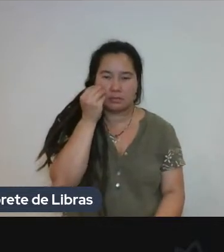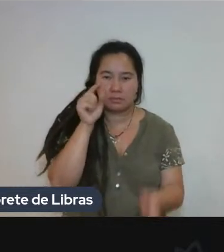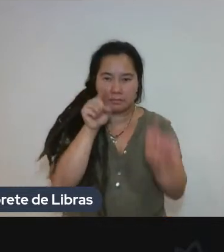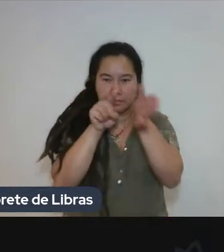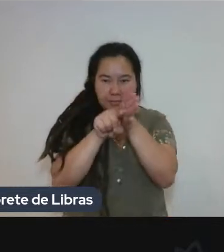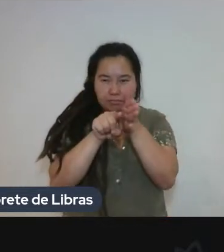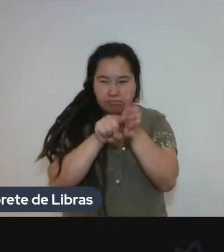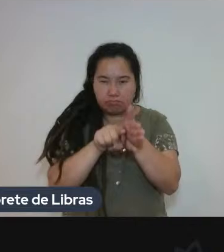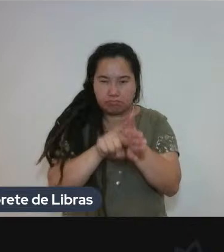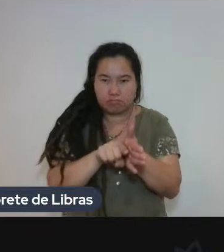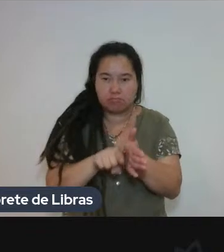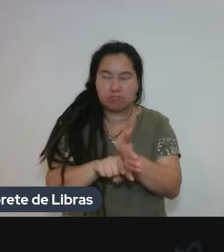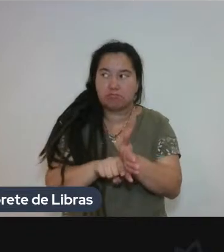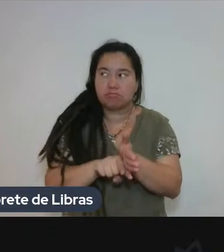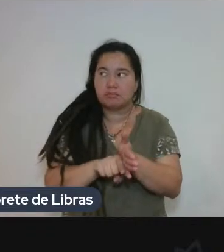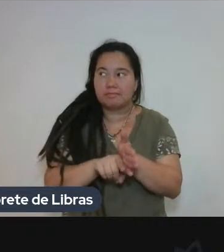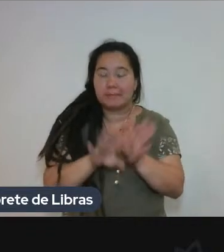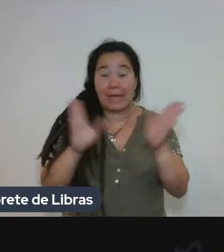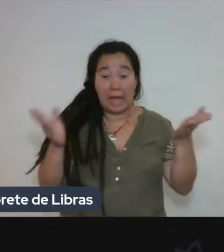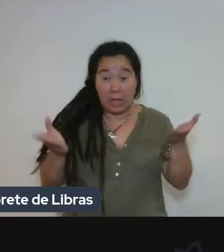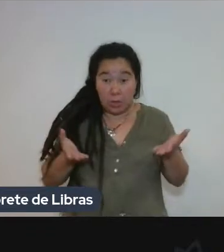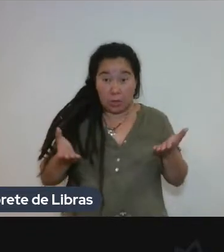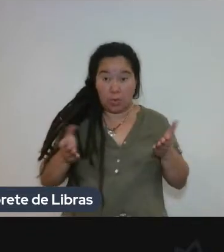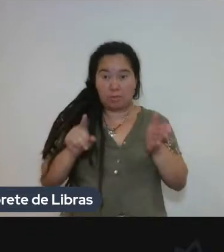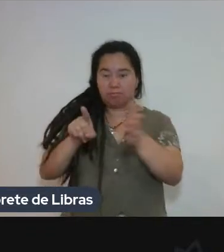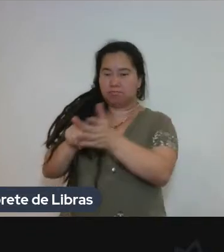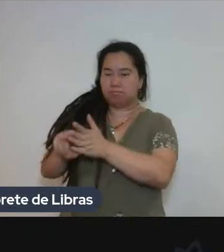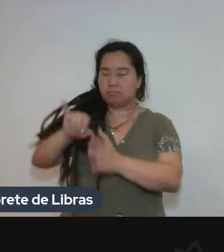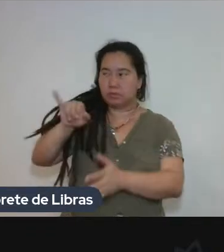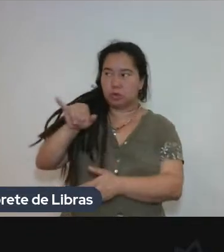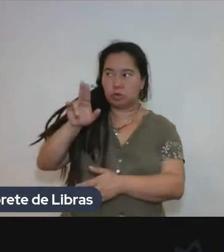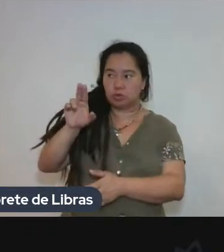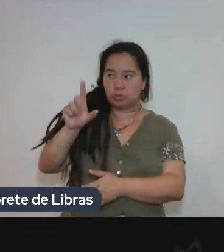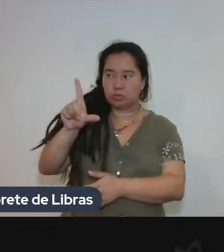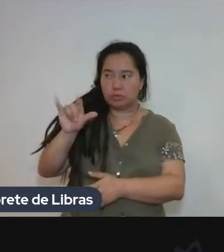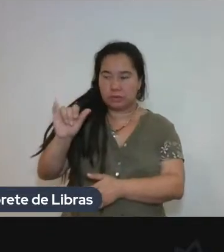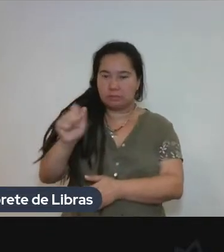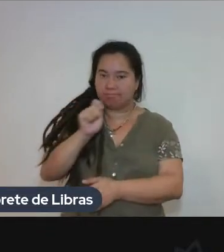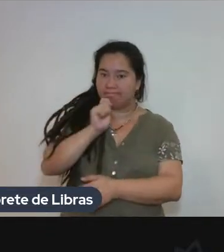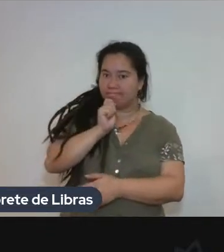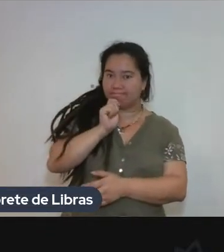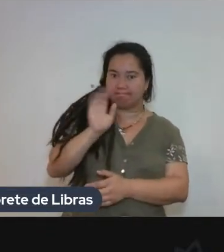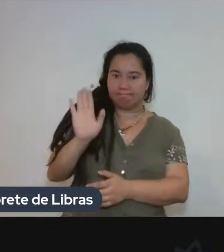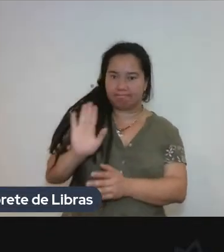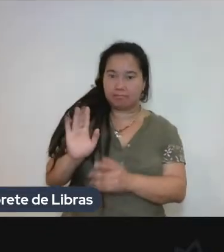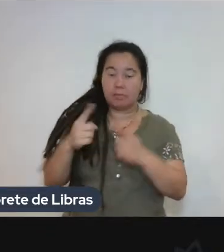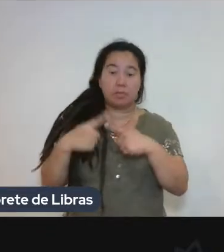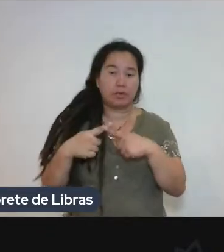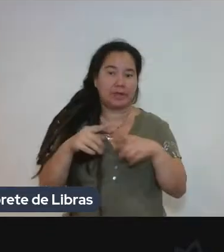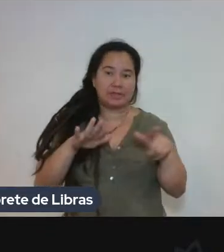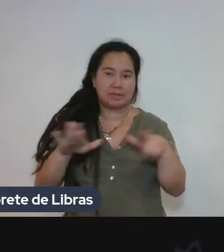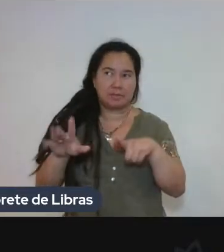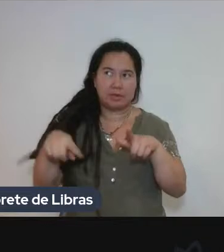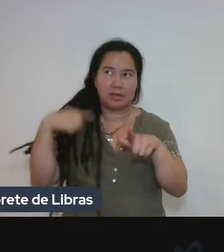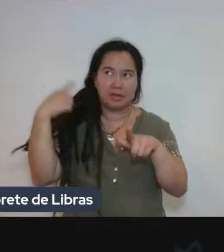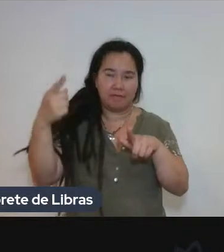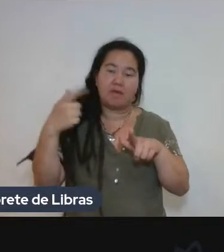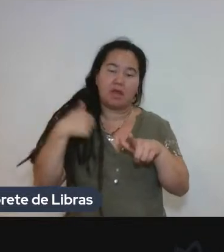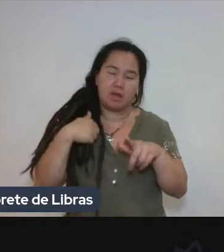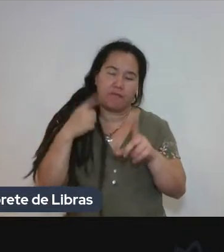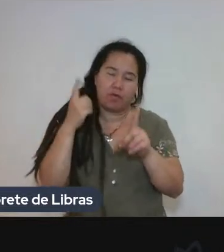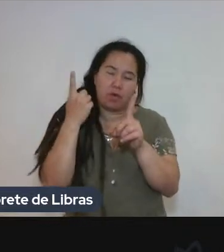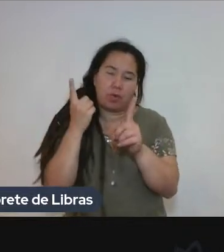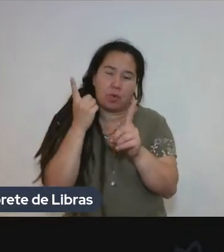Eu não vou fazer para a Júlia, vocês vão saber por que agora. Semana que vem a vai ter um encontro mais próximo, vou estar na planta dela de qualificação, então algumas